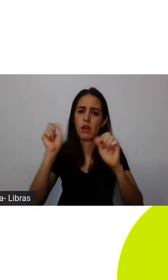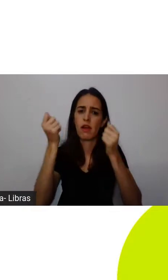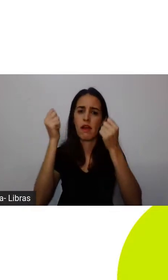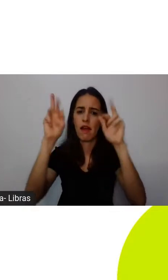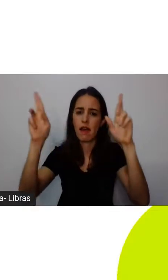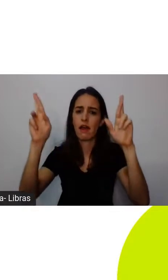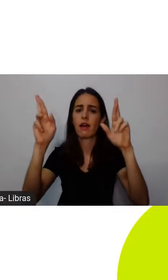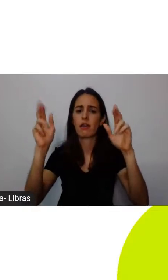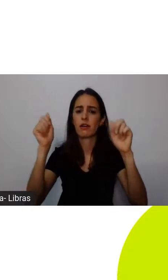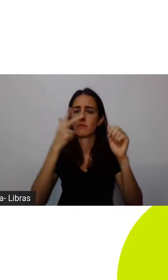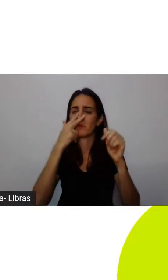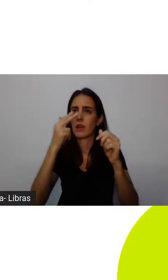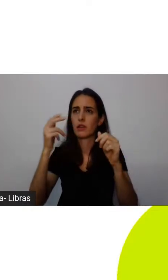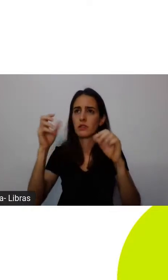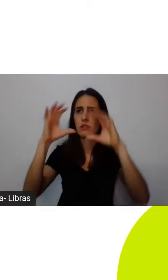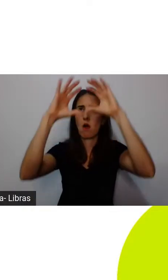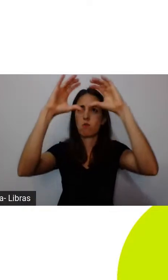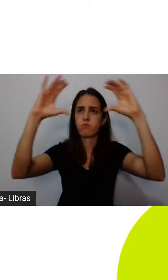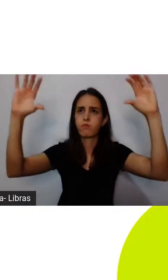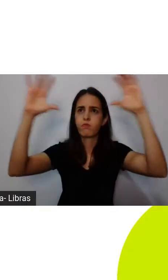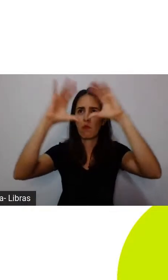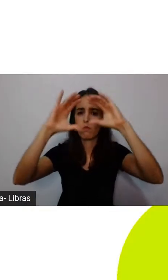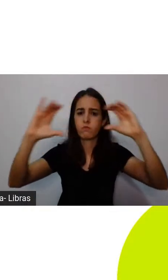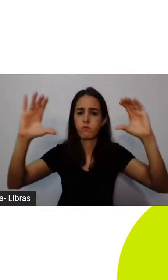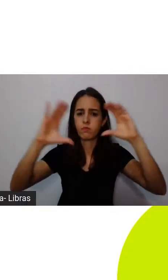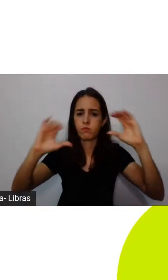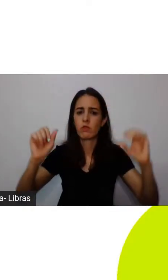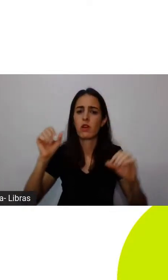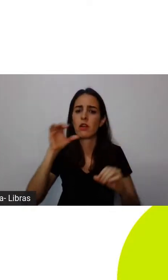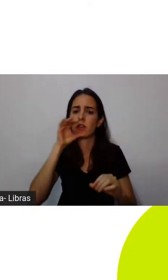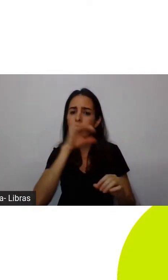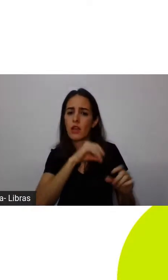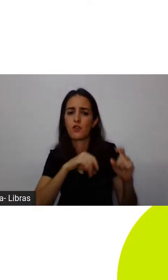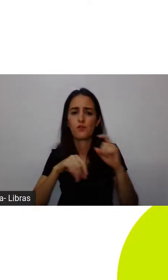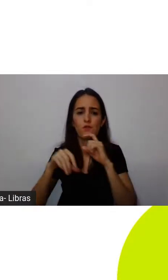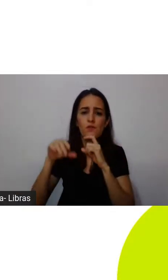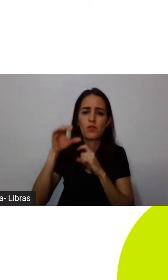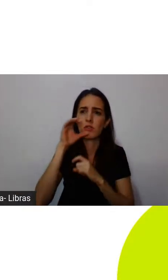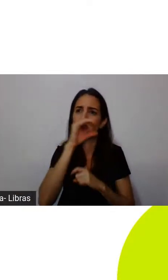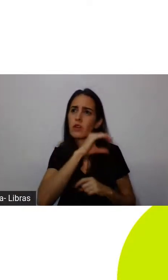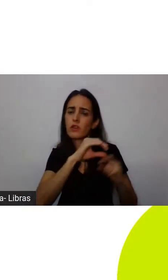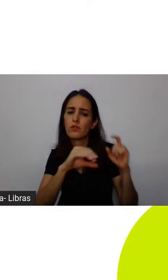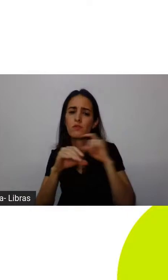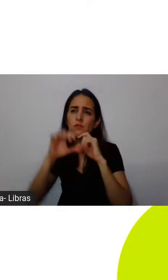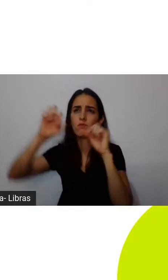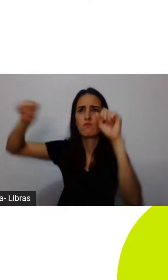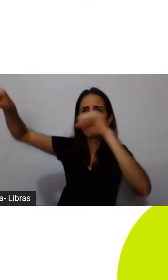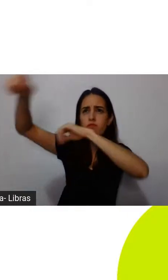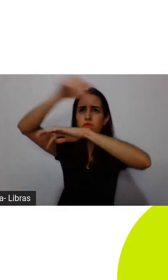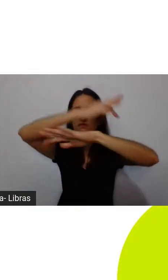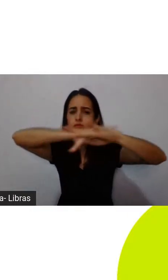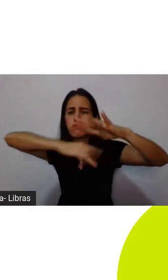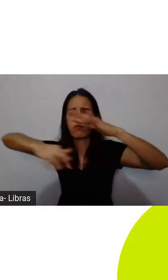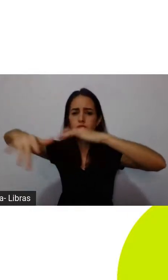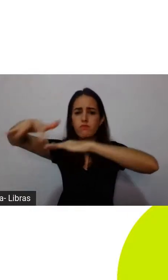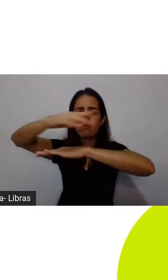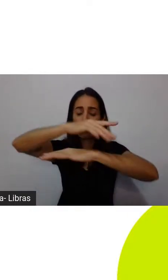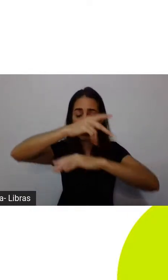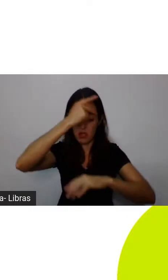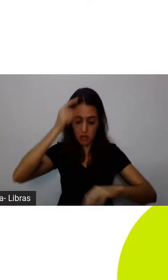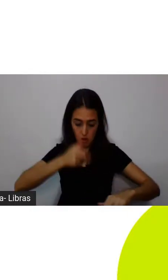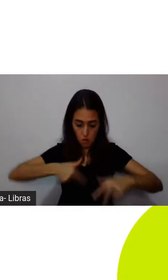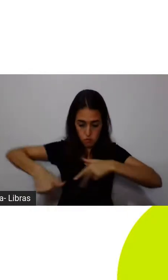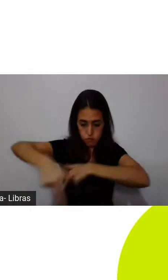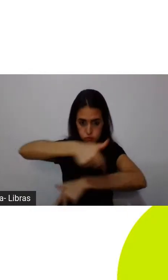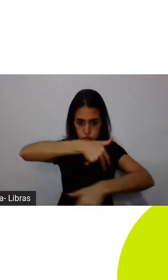nas trocas de calor. E a gente vê, algumas pesquisas dizem, que essas atividades humanas aumentaram em